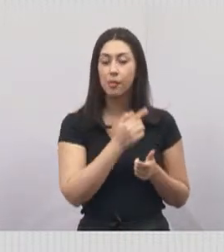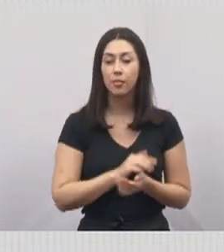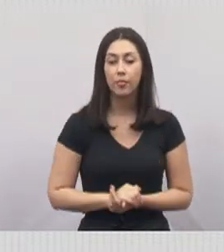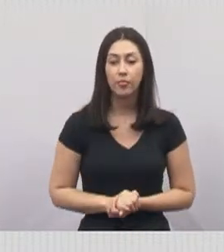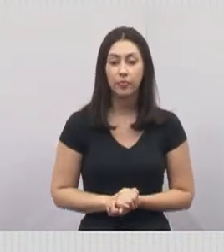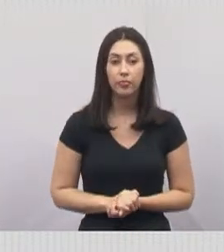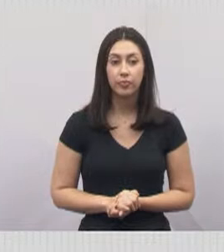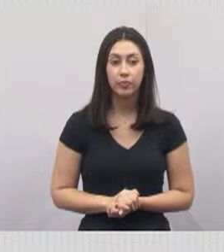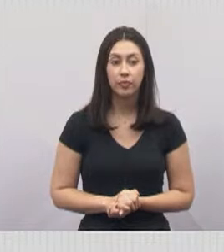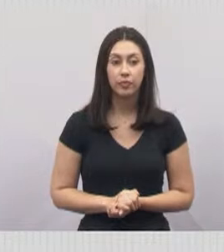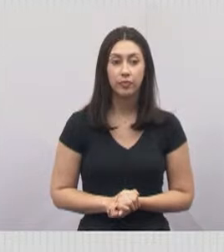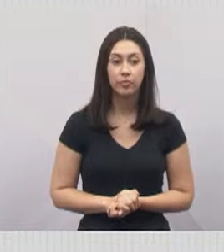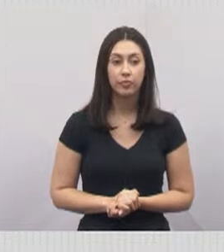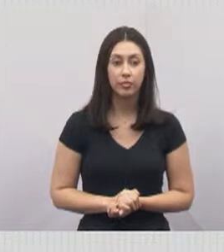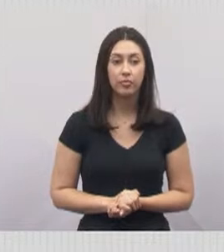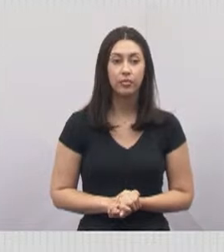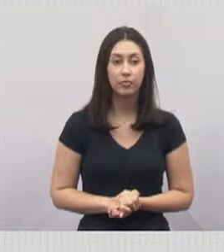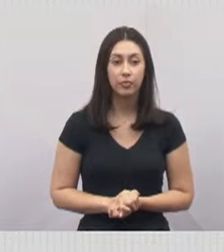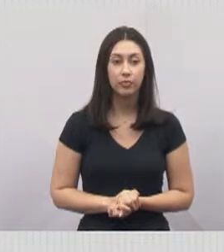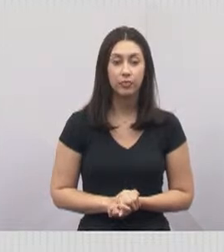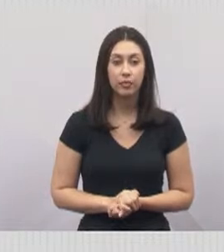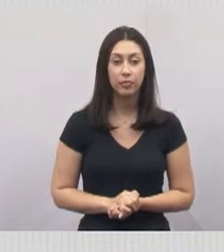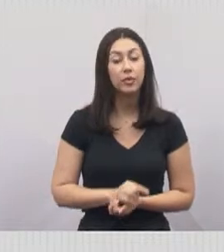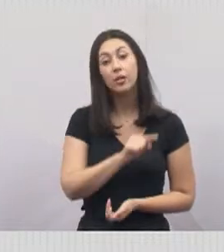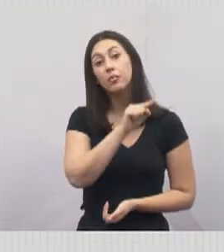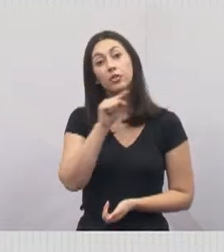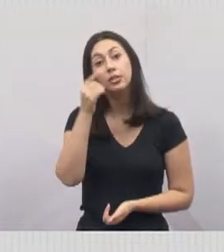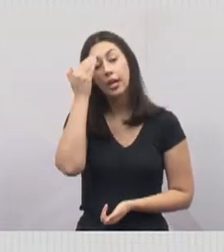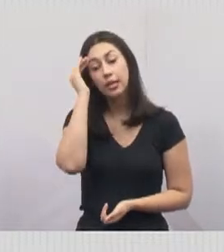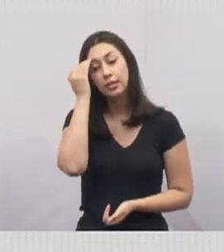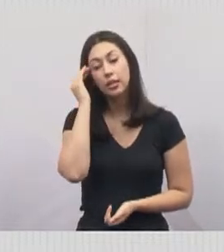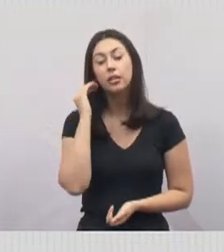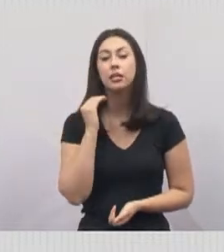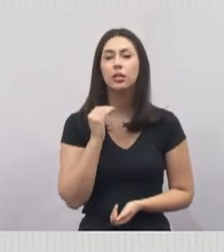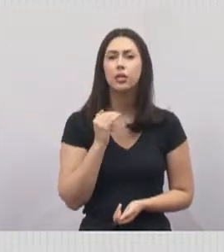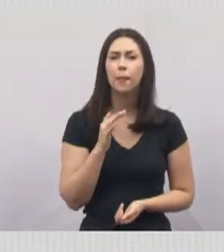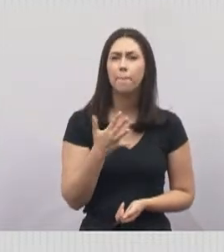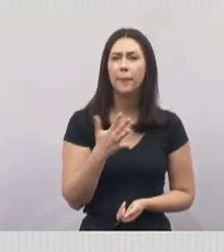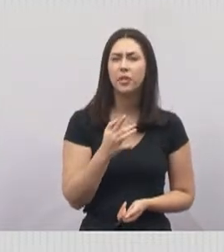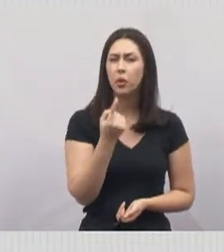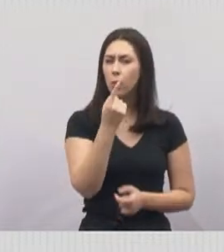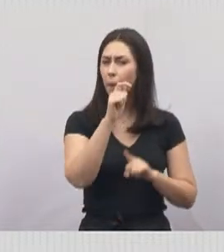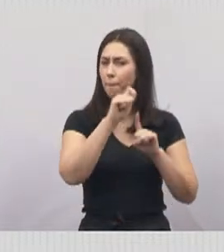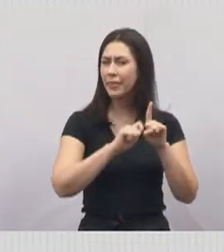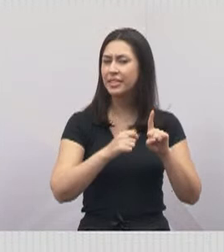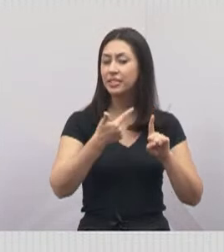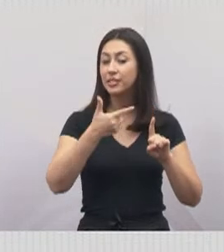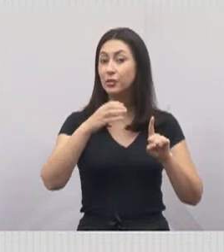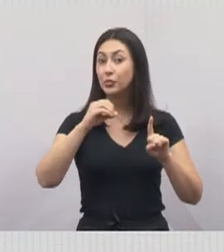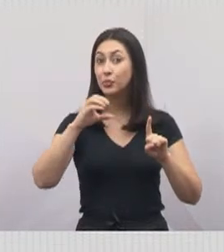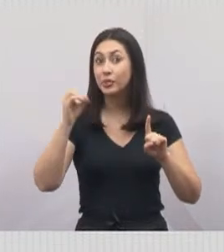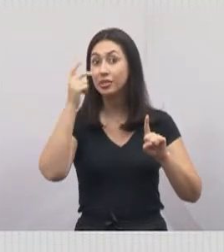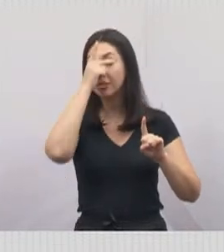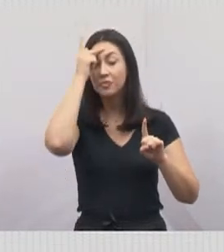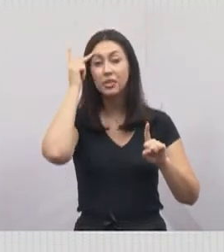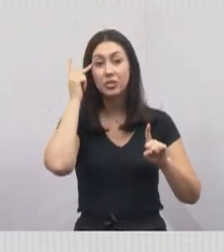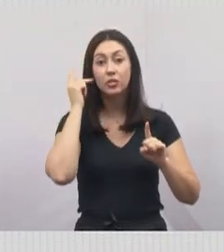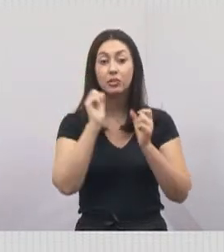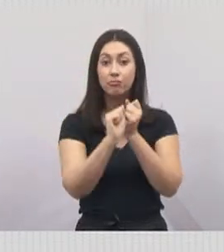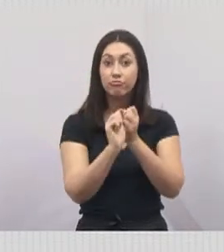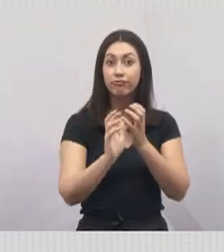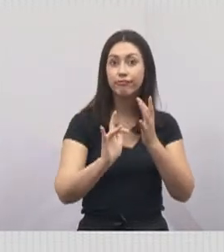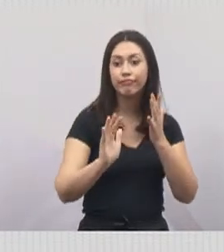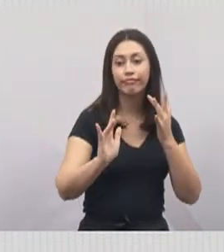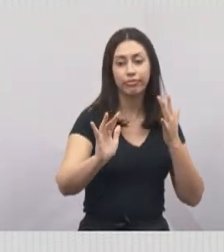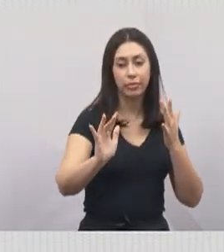Para que você tenha, saiba, por mês, entra 200 pessoas na fila. Cada mês, 200 pessoas entram na